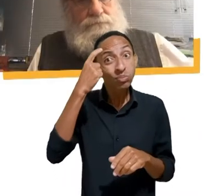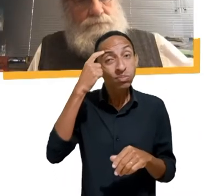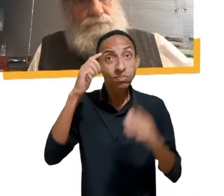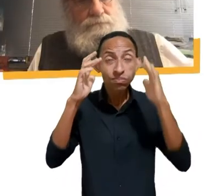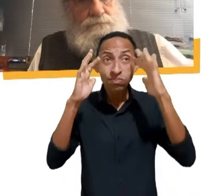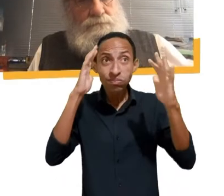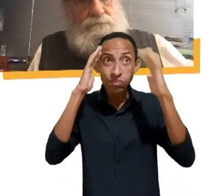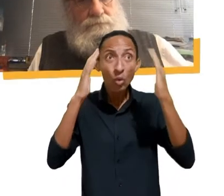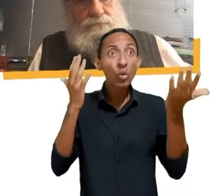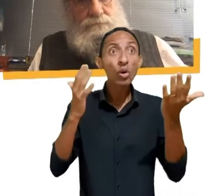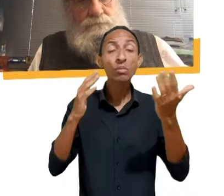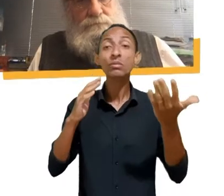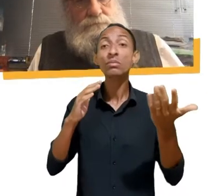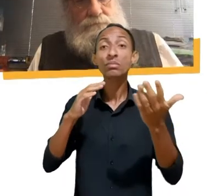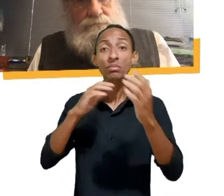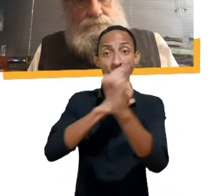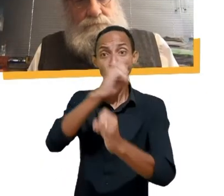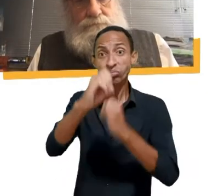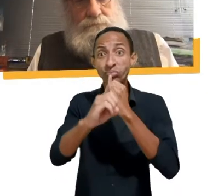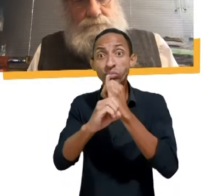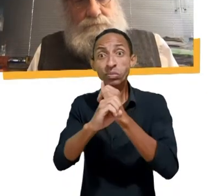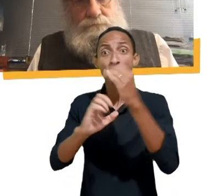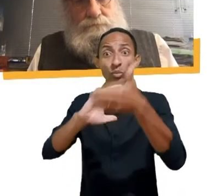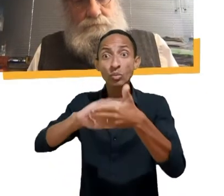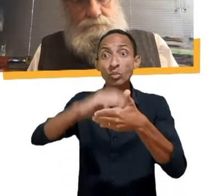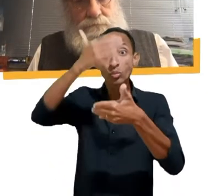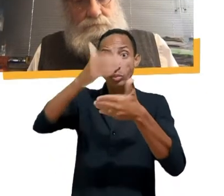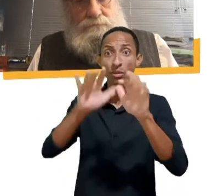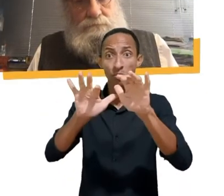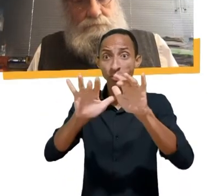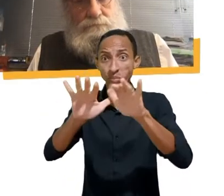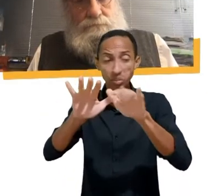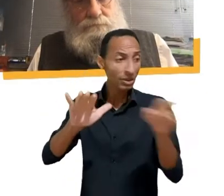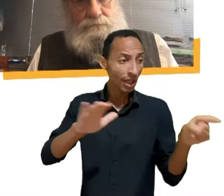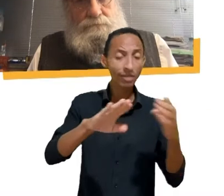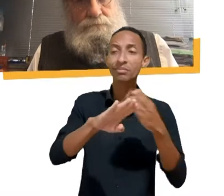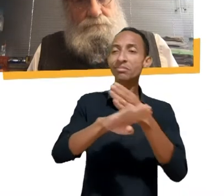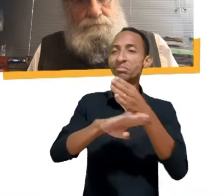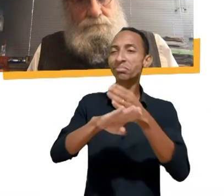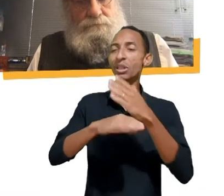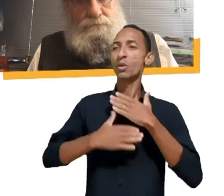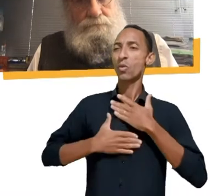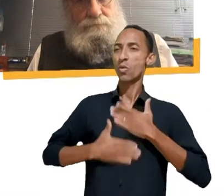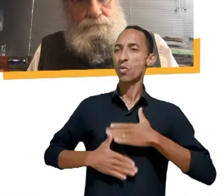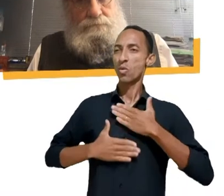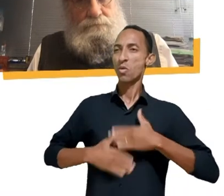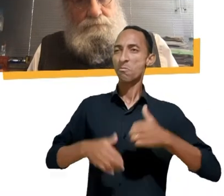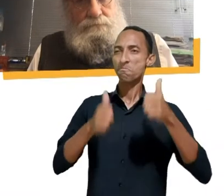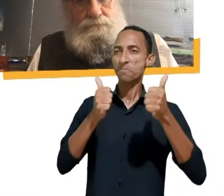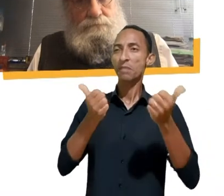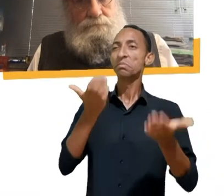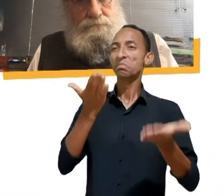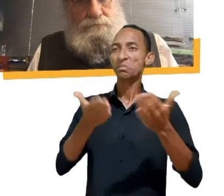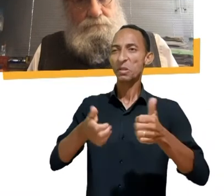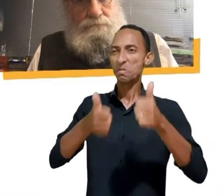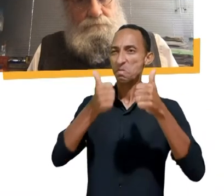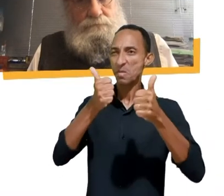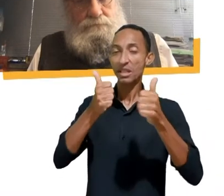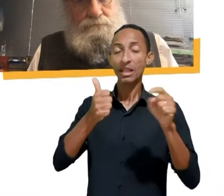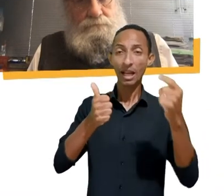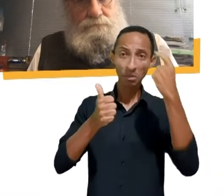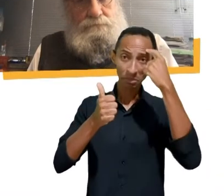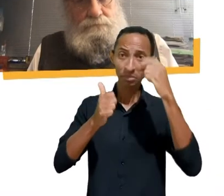para que as crianças possam ter sua participação e o desenvolvimento e a criação dessa nova onda,